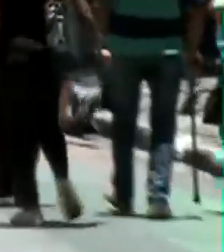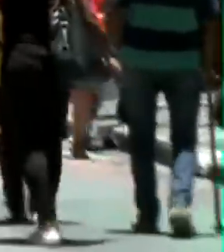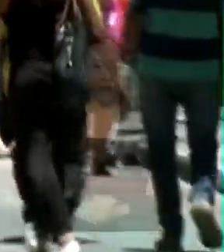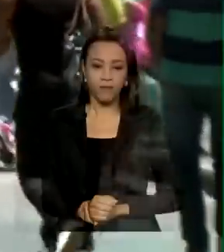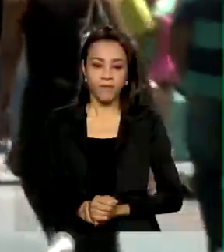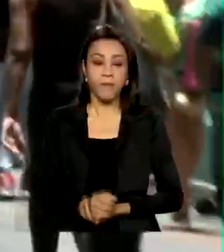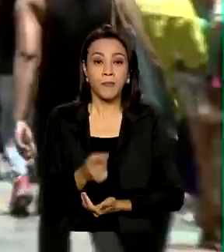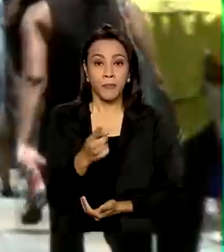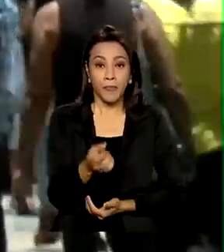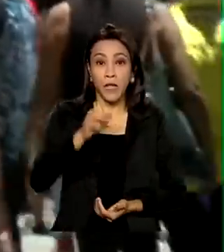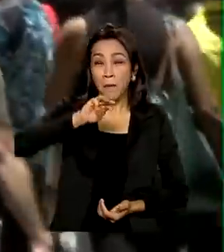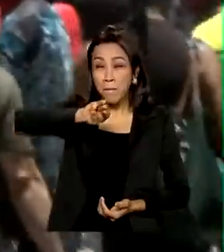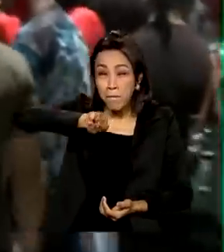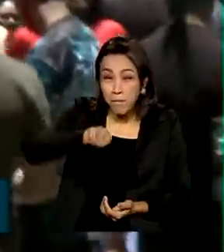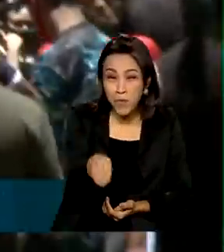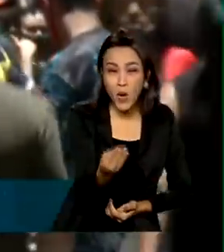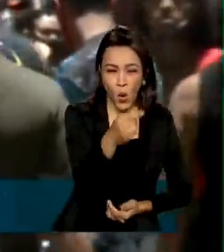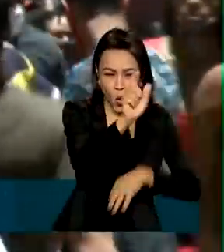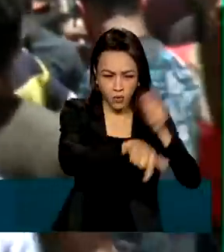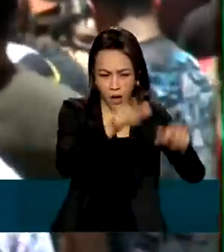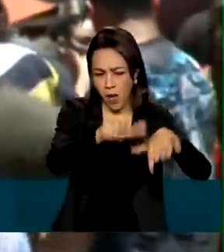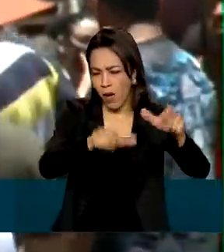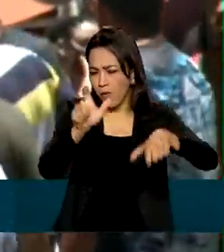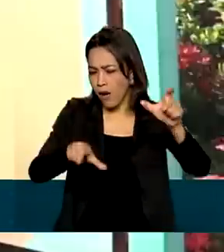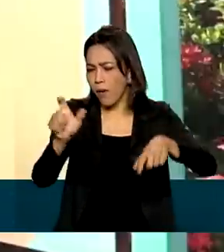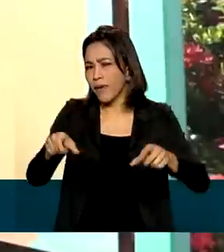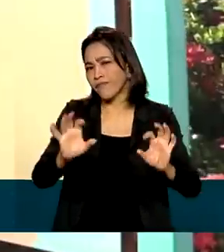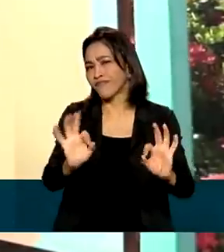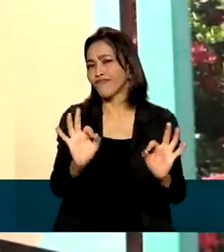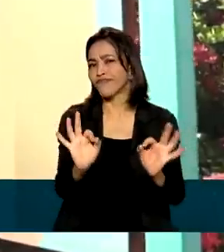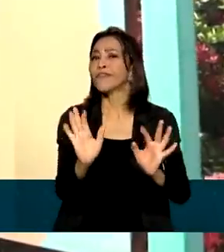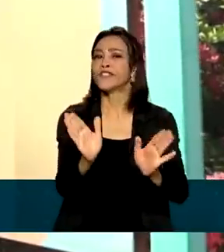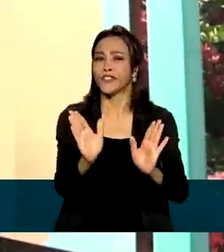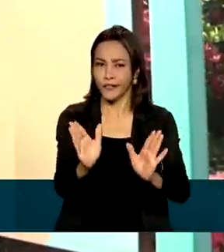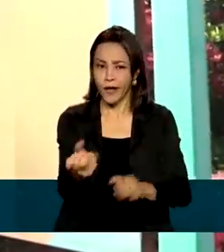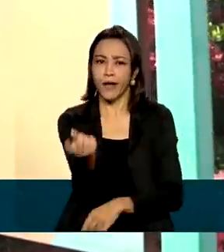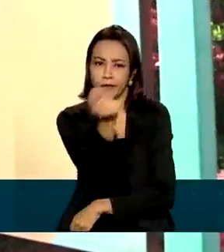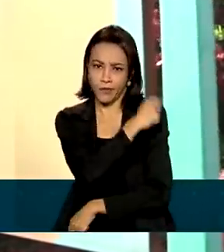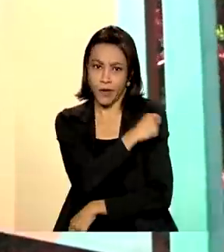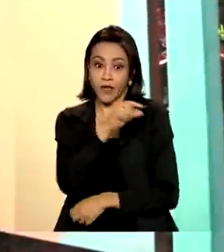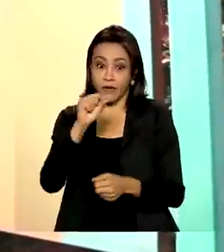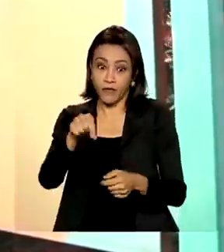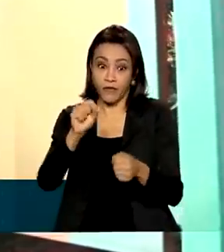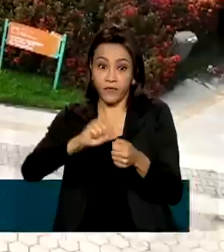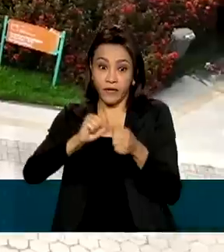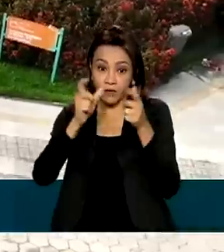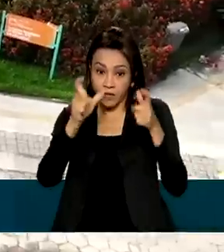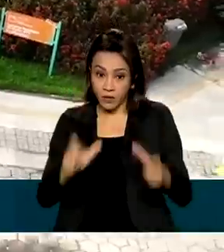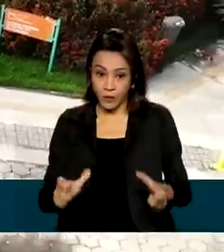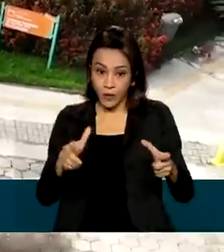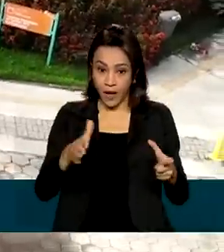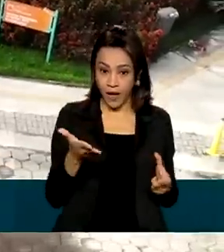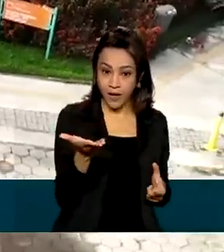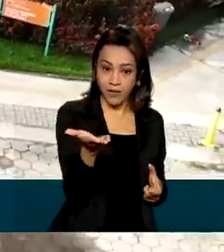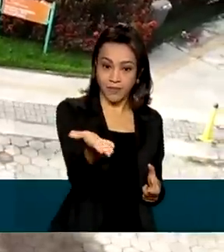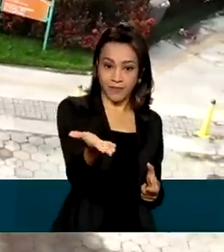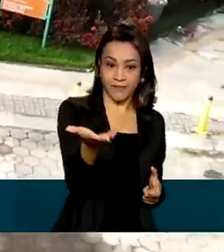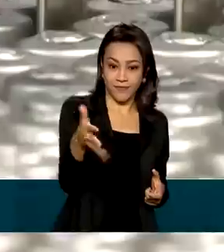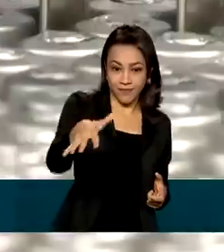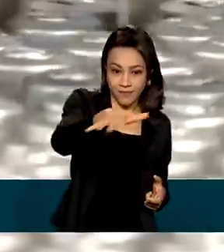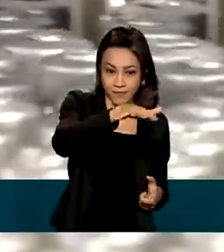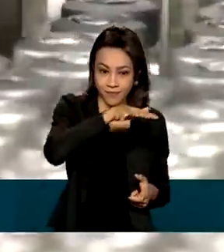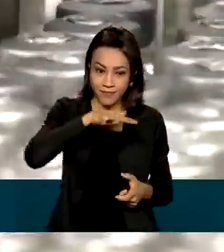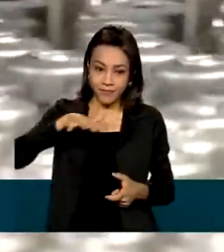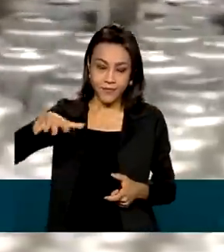Milhões de brasileiros certamente já tomaram uma vacina que foi fabricada neste prédio, o Centro Tecnológico de Biomanguinhos.